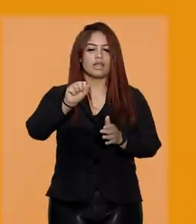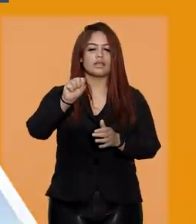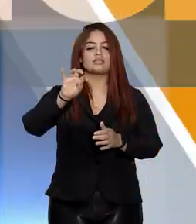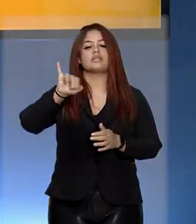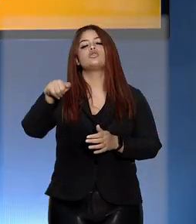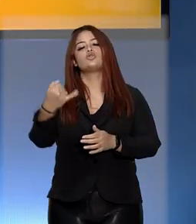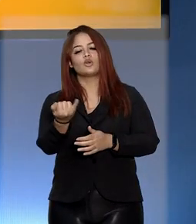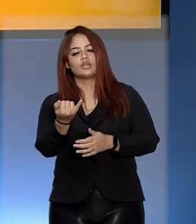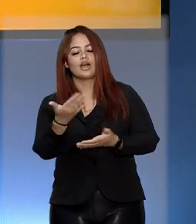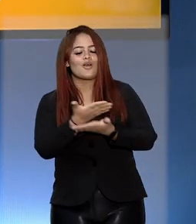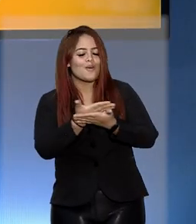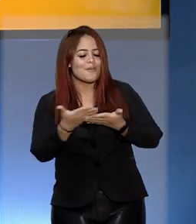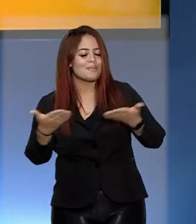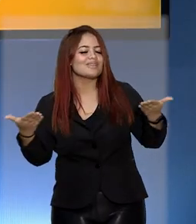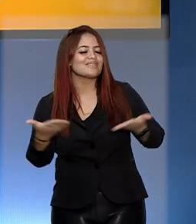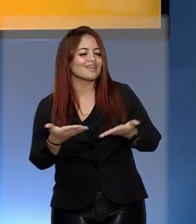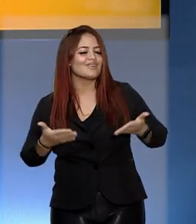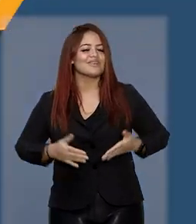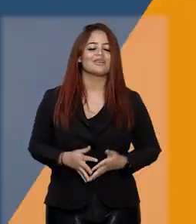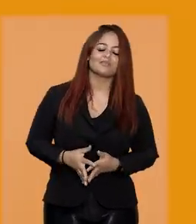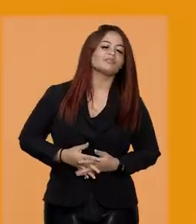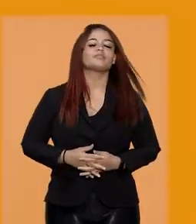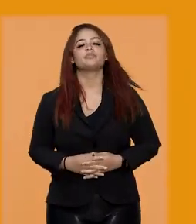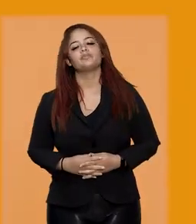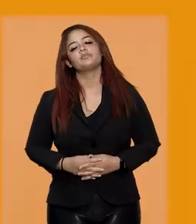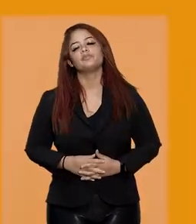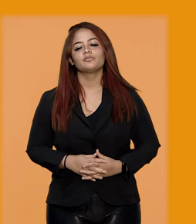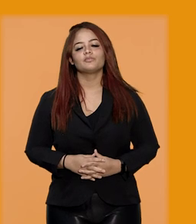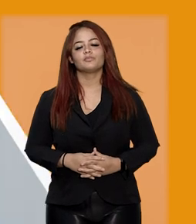O STJ Notícias começa agora.